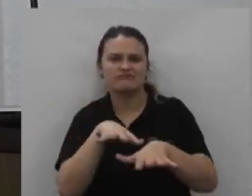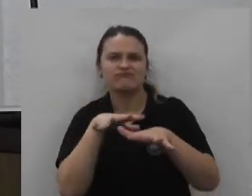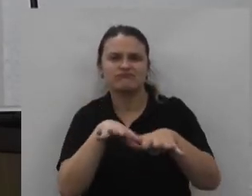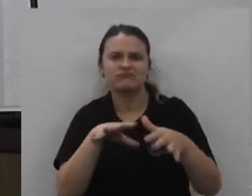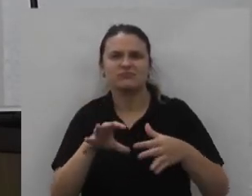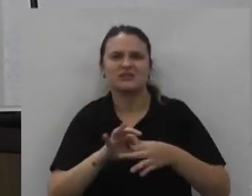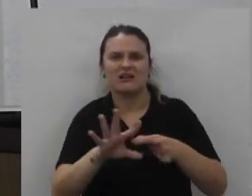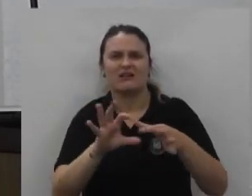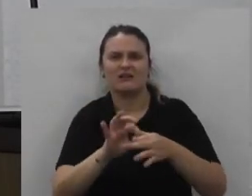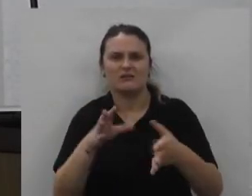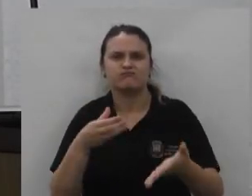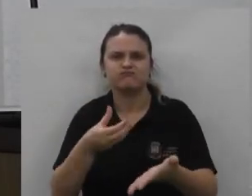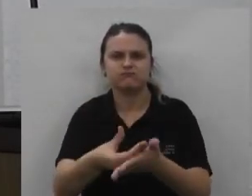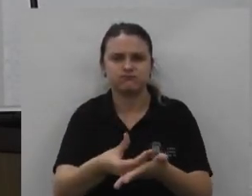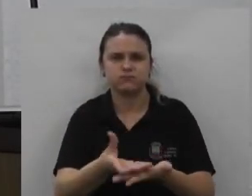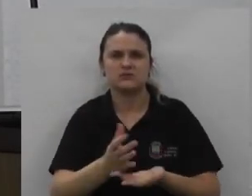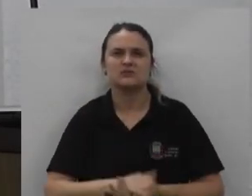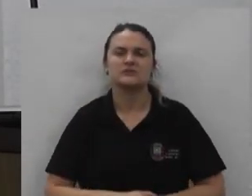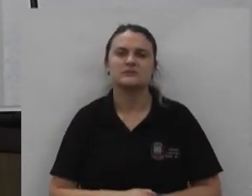verbas